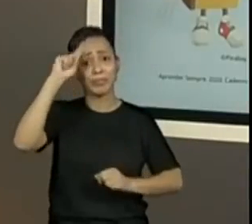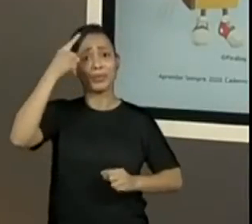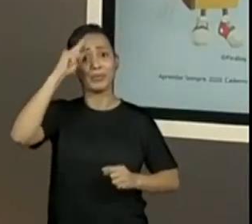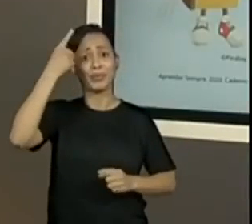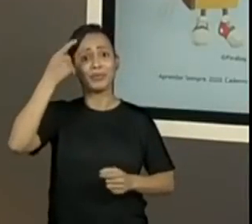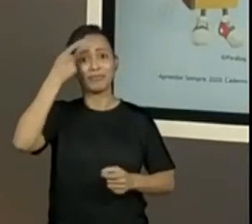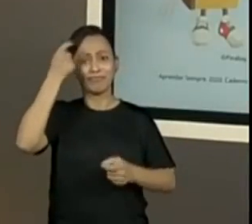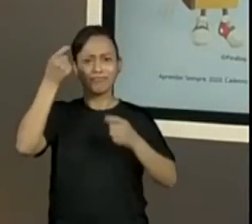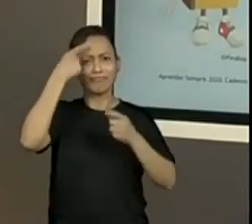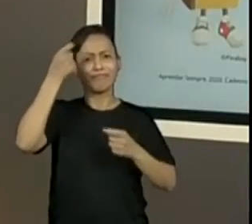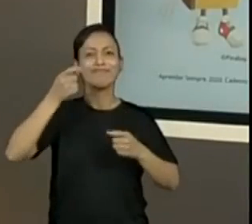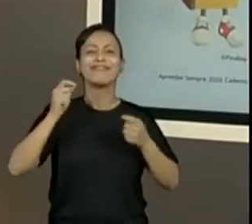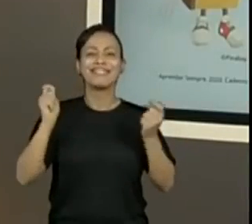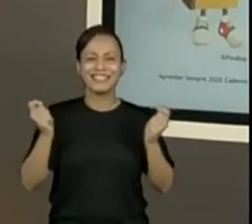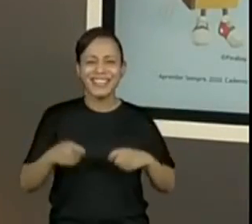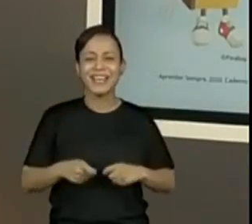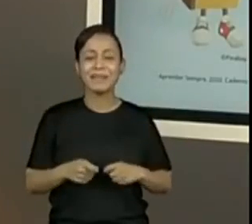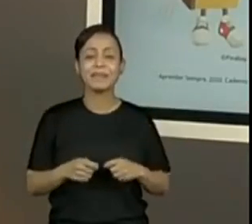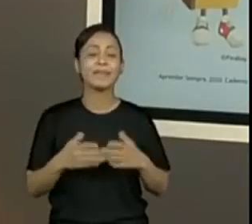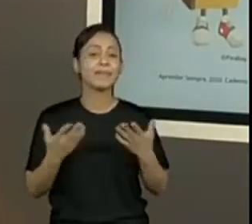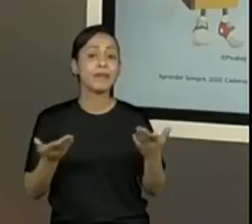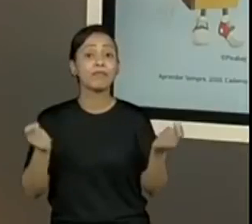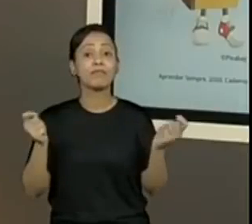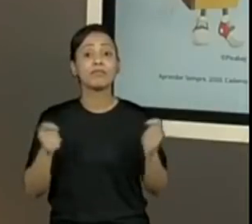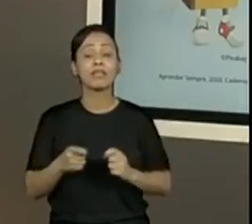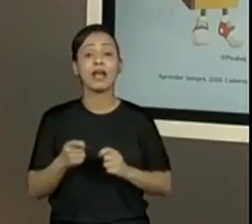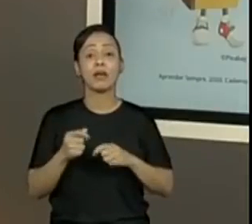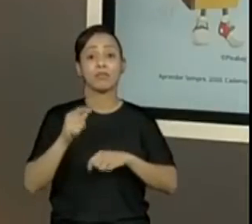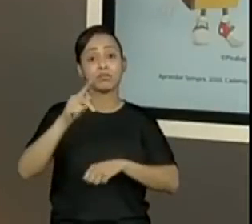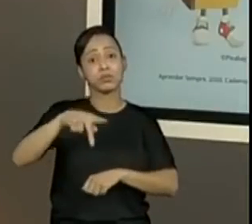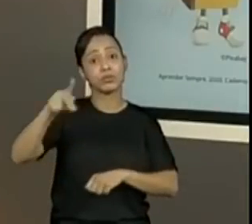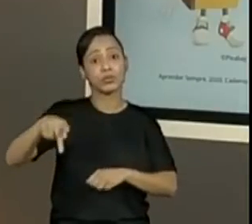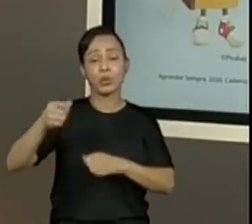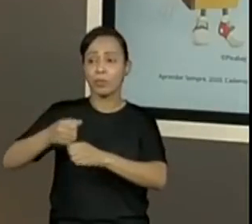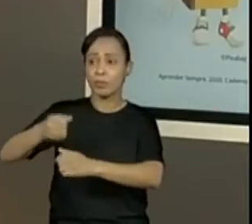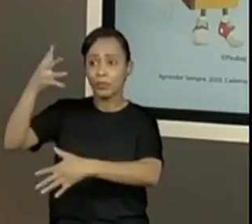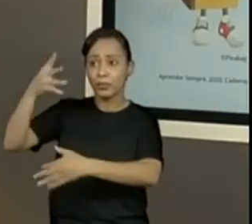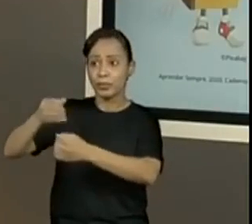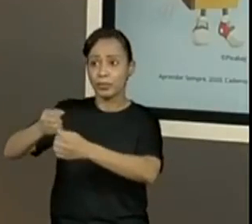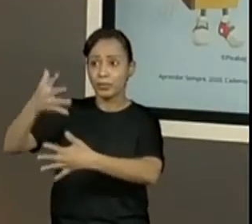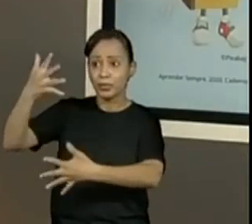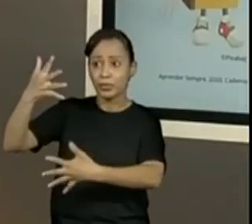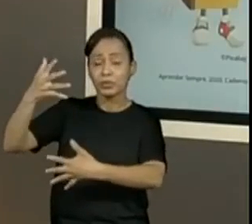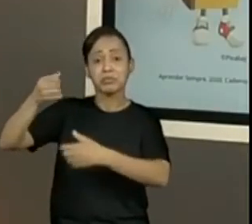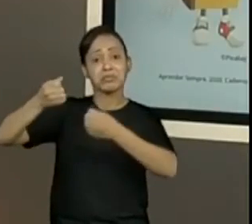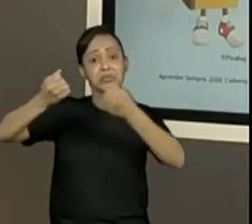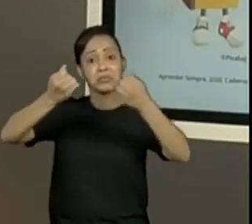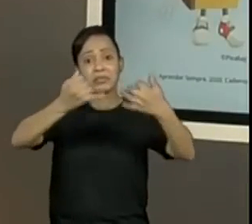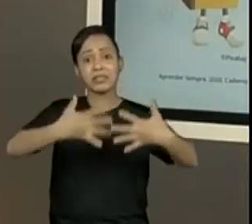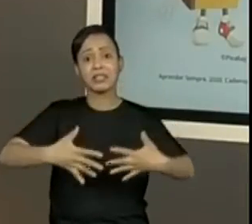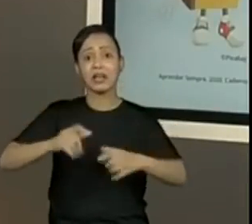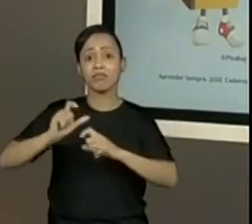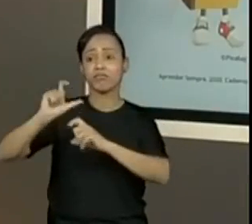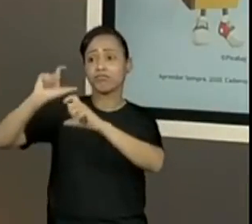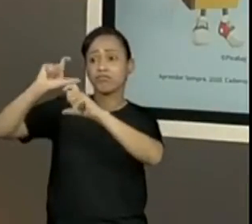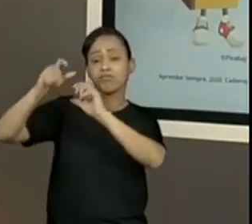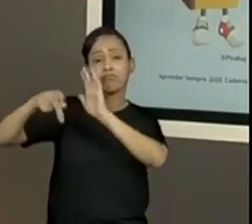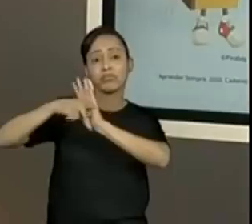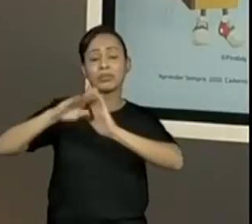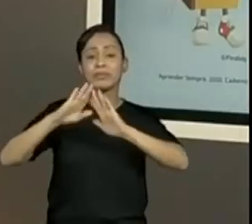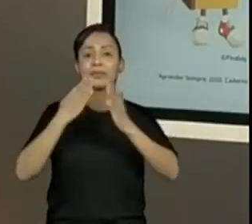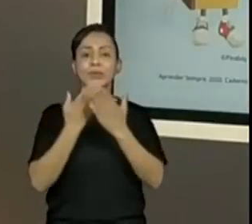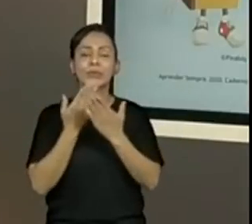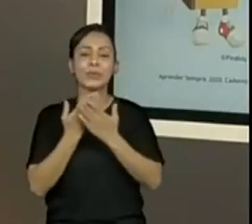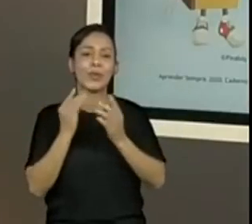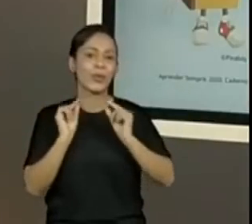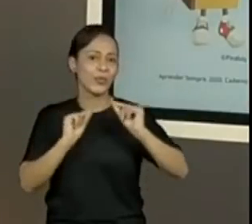Tenha contribuição. Isso é muito importante para nós. Aí o professor pode trazer para nós a quadrinha que você trouxe, a escola, essas